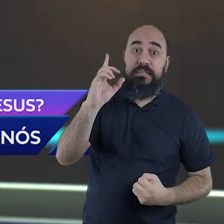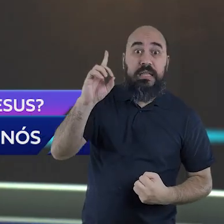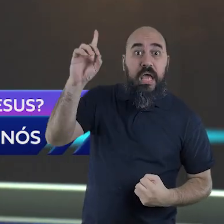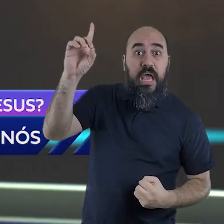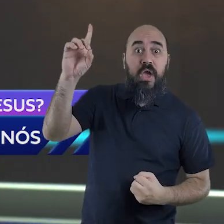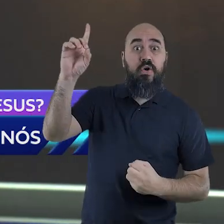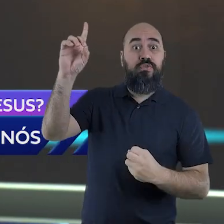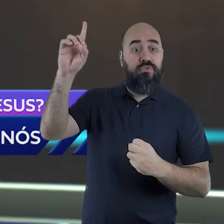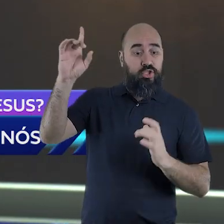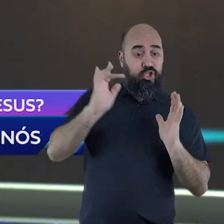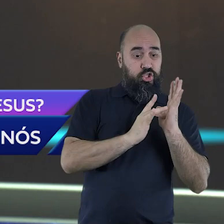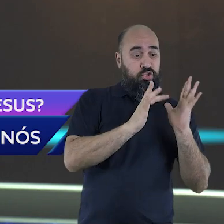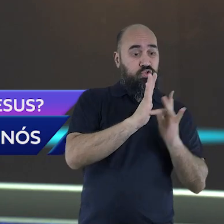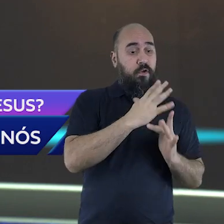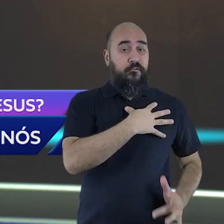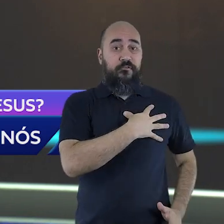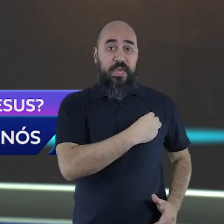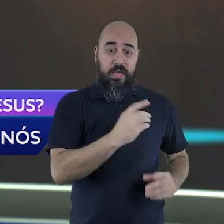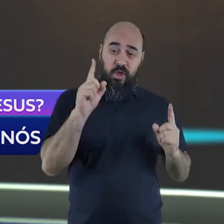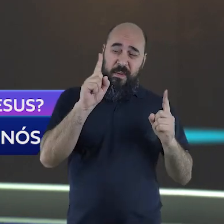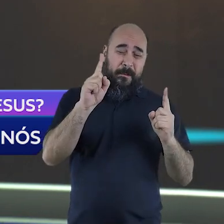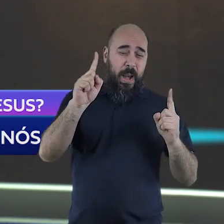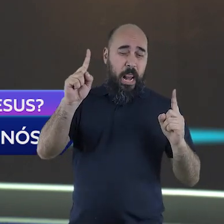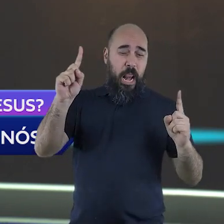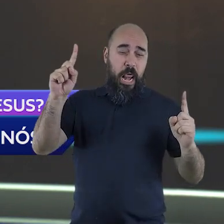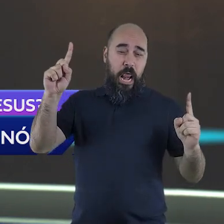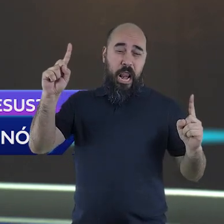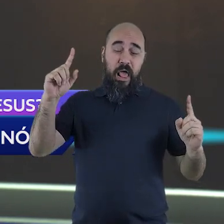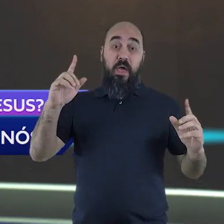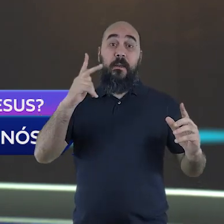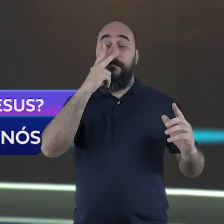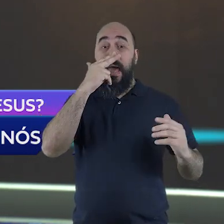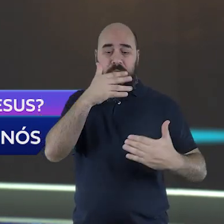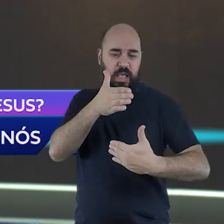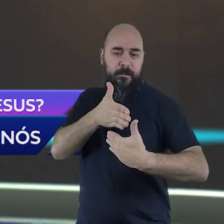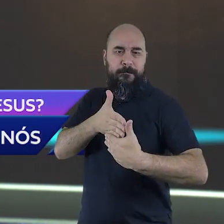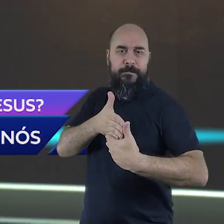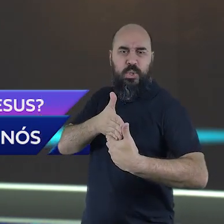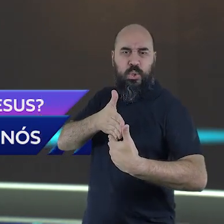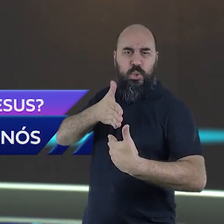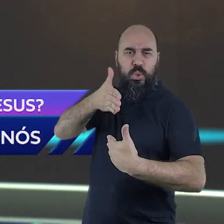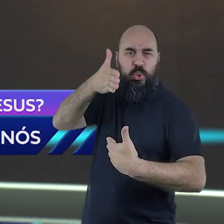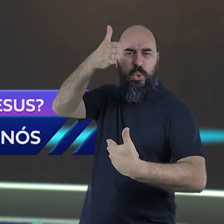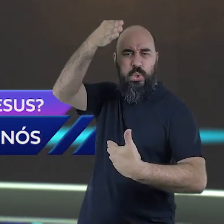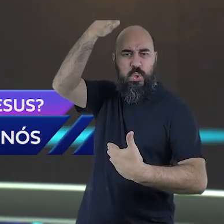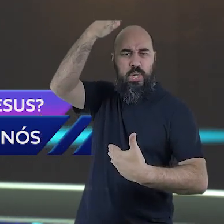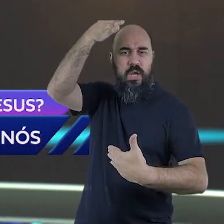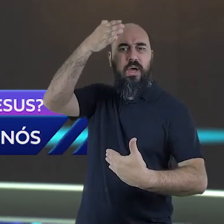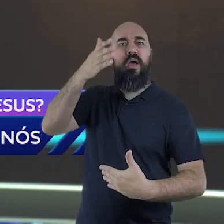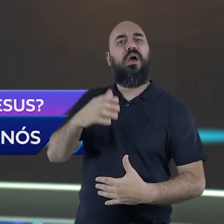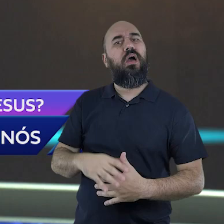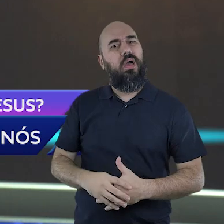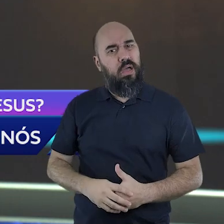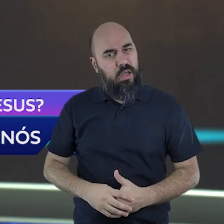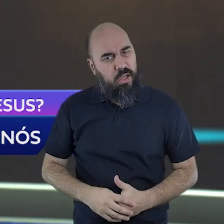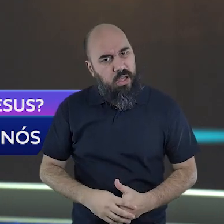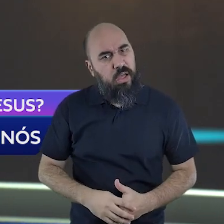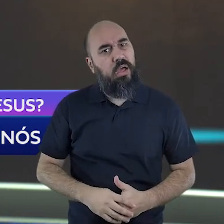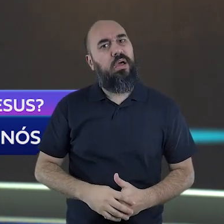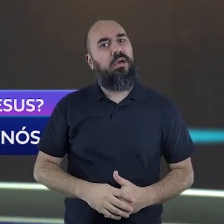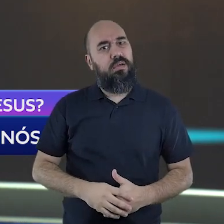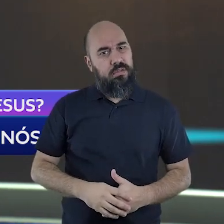invadida pela repulsa ao pecado. O contraste entre a corrente de ar frio